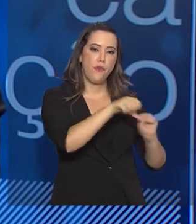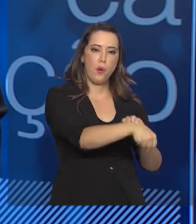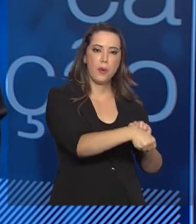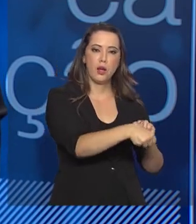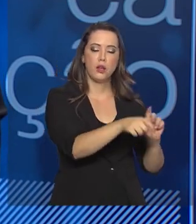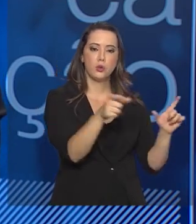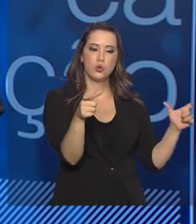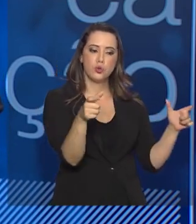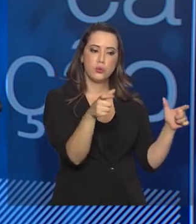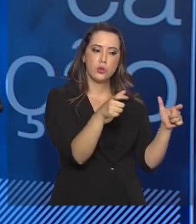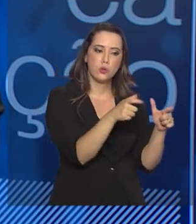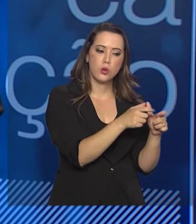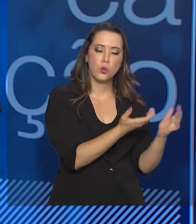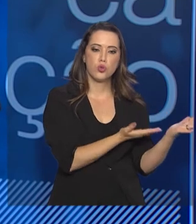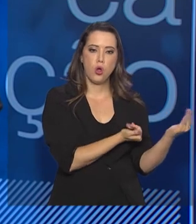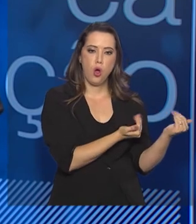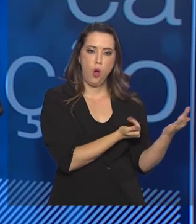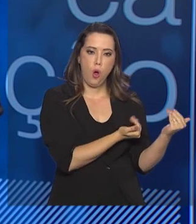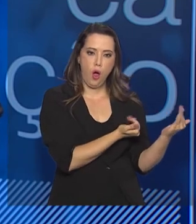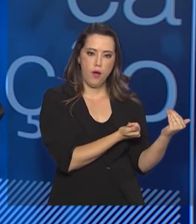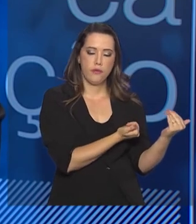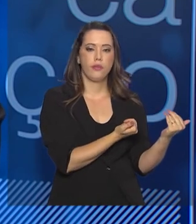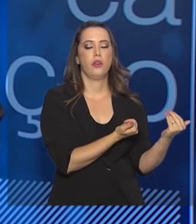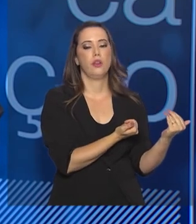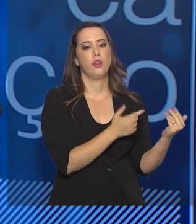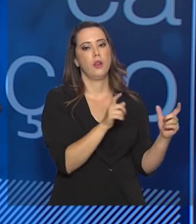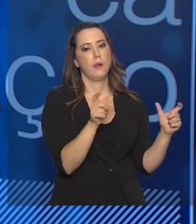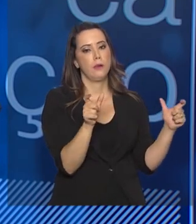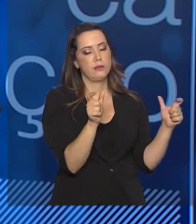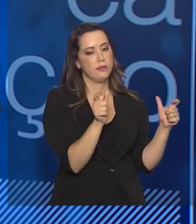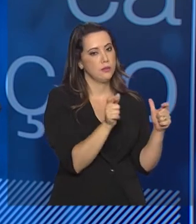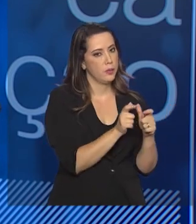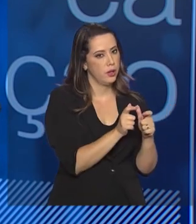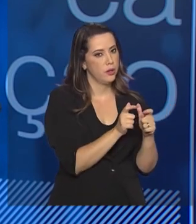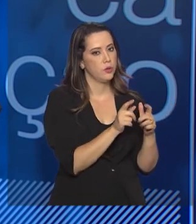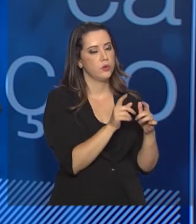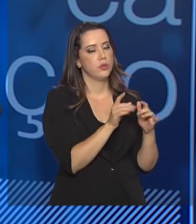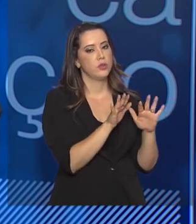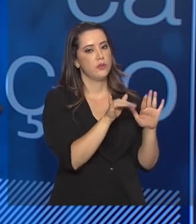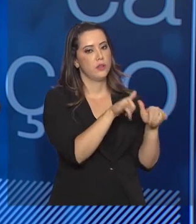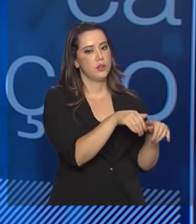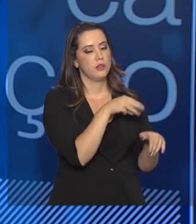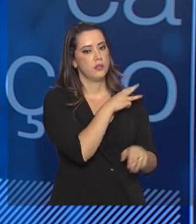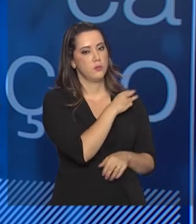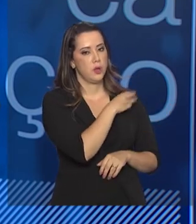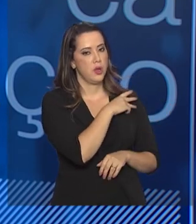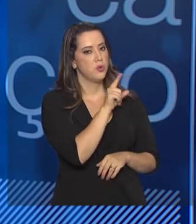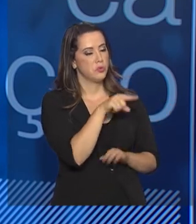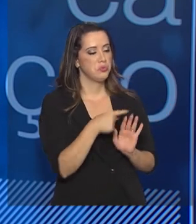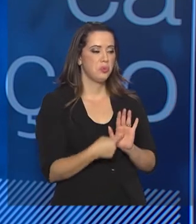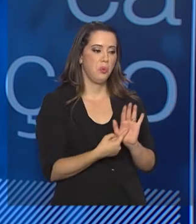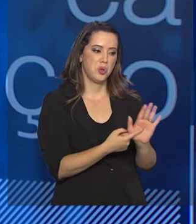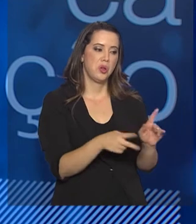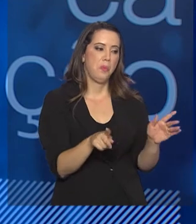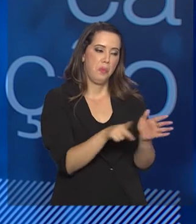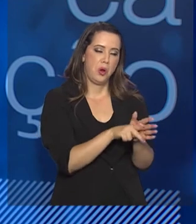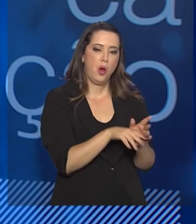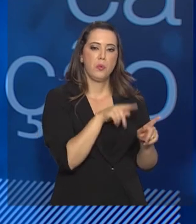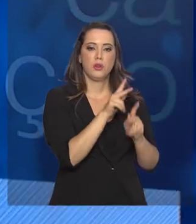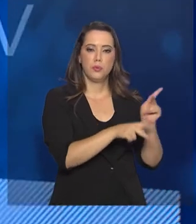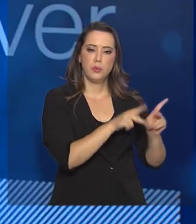diminuído, a população brasileira tem envelhecido. Então, menos jovens concluem o ensino médio. Isso também é um fator demográfico que leva a menos